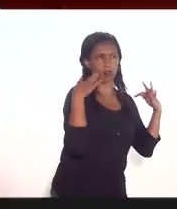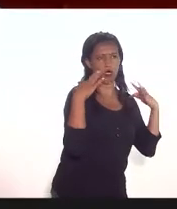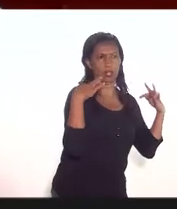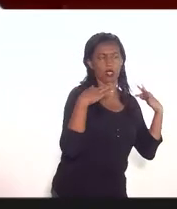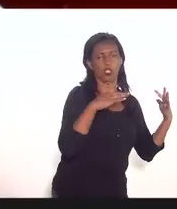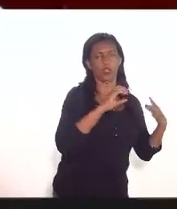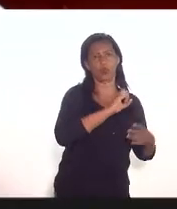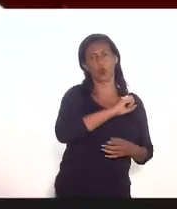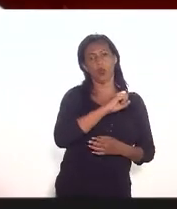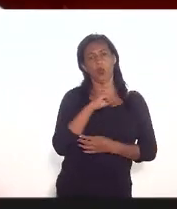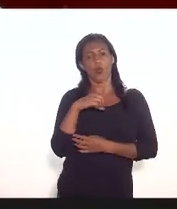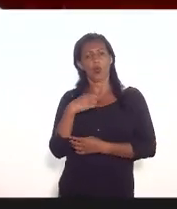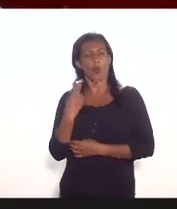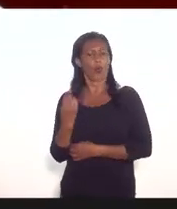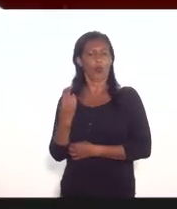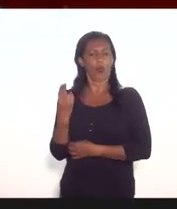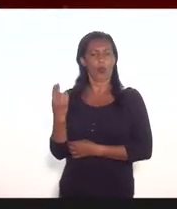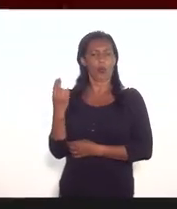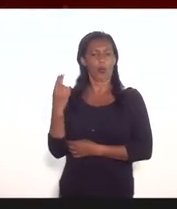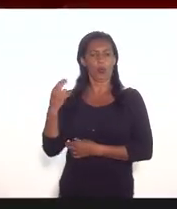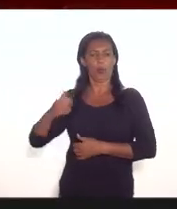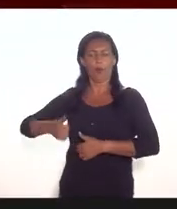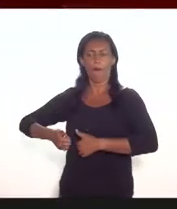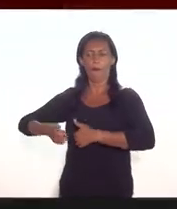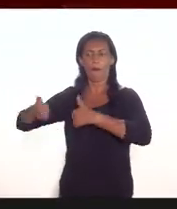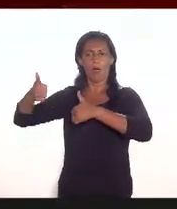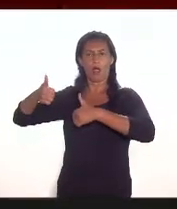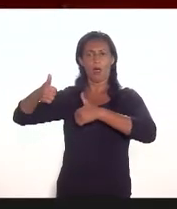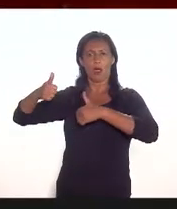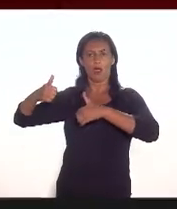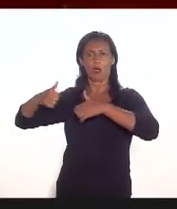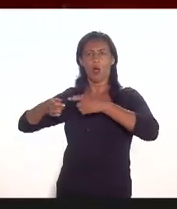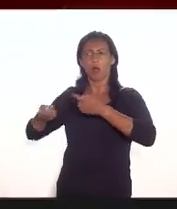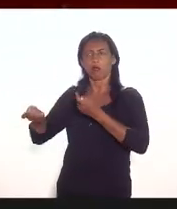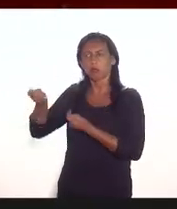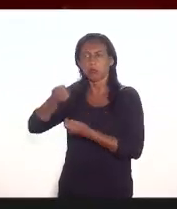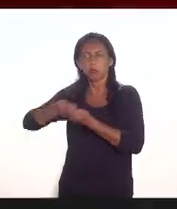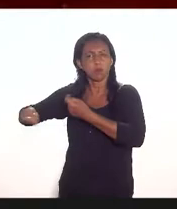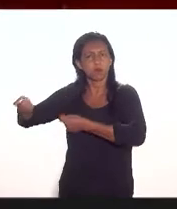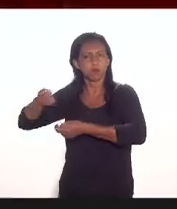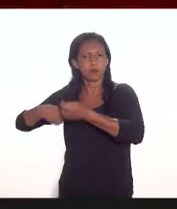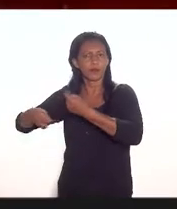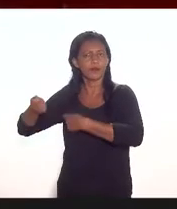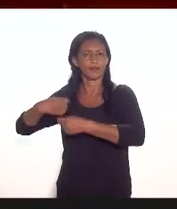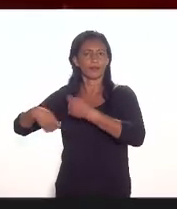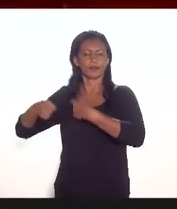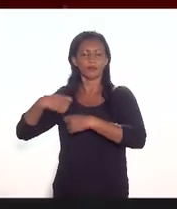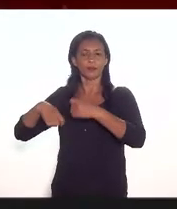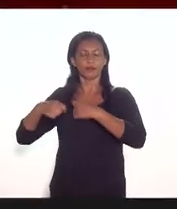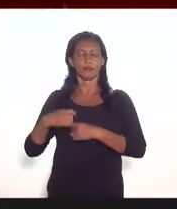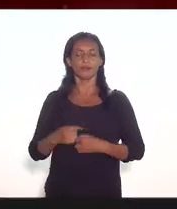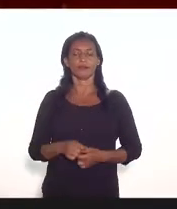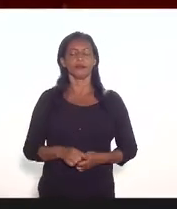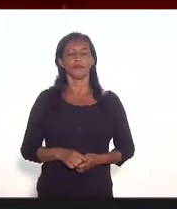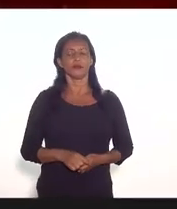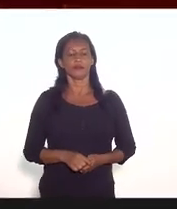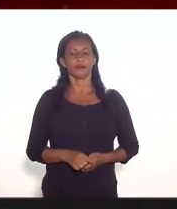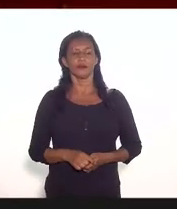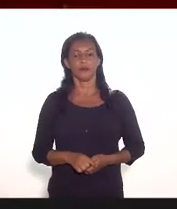apoiar a melhor circulação dos negócios e mercadorias